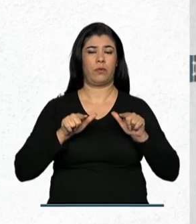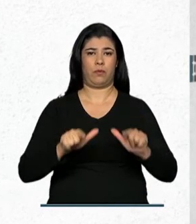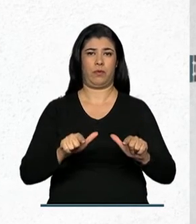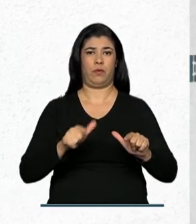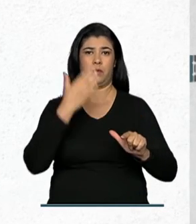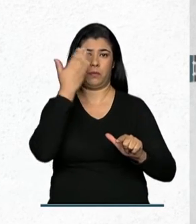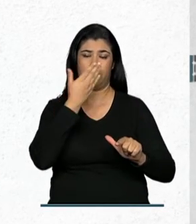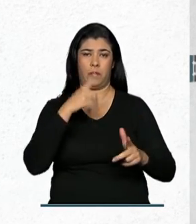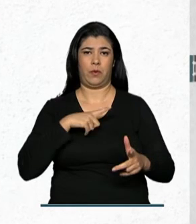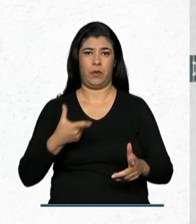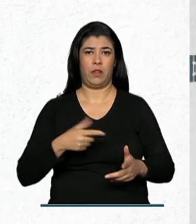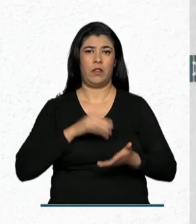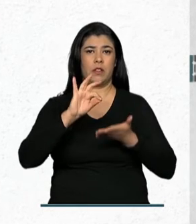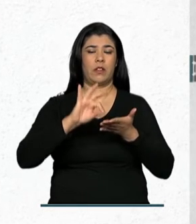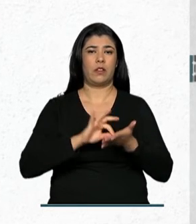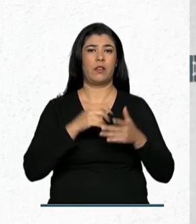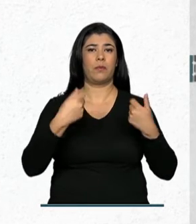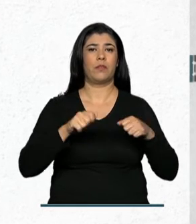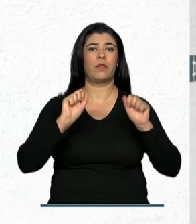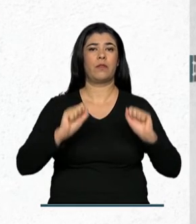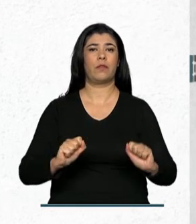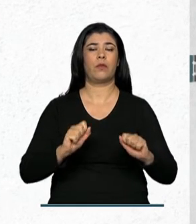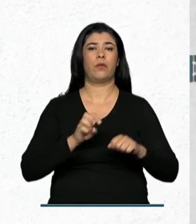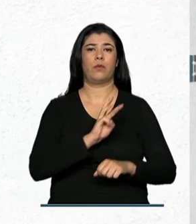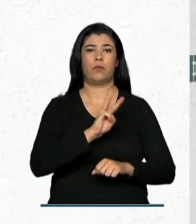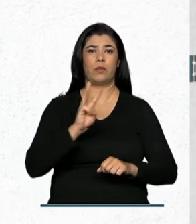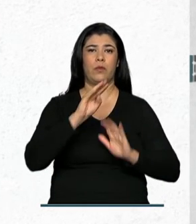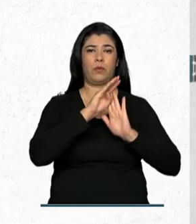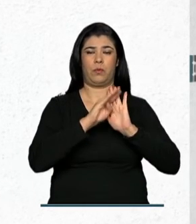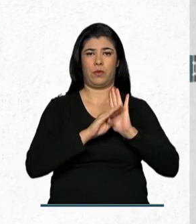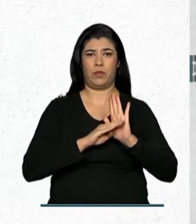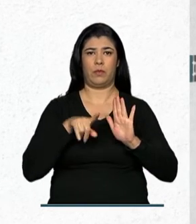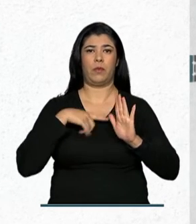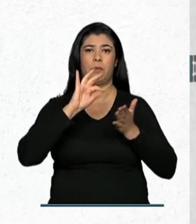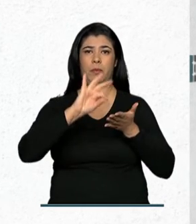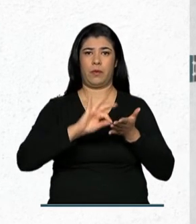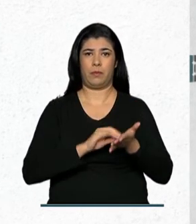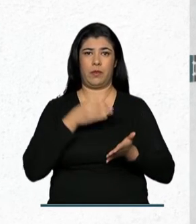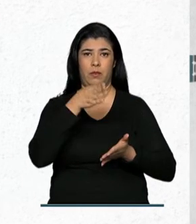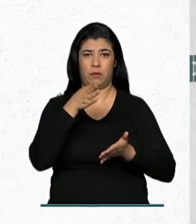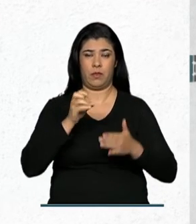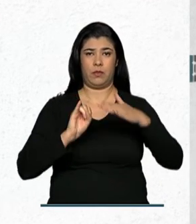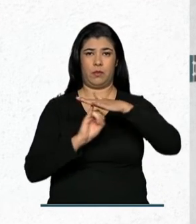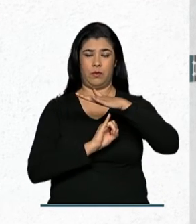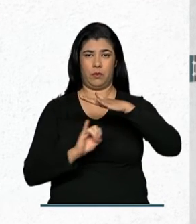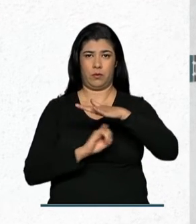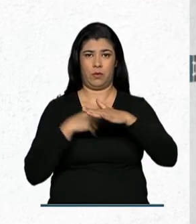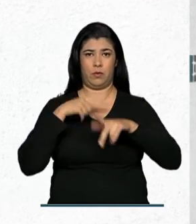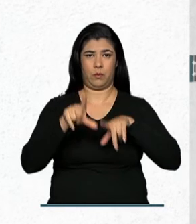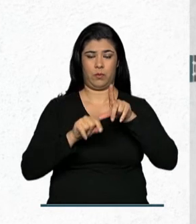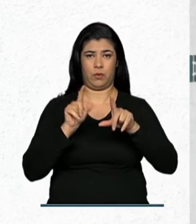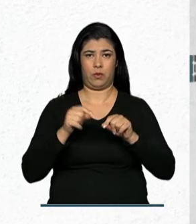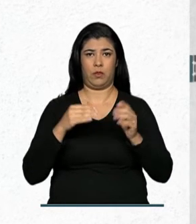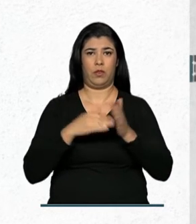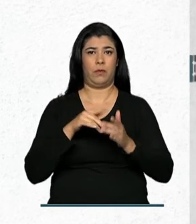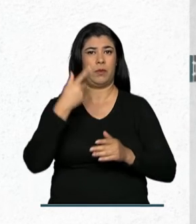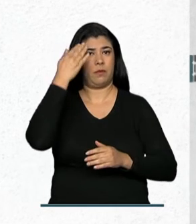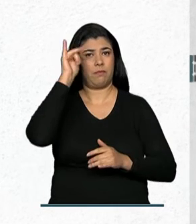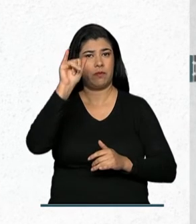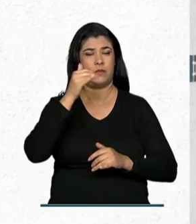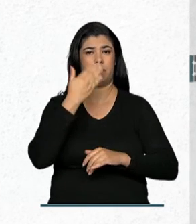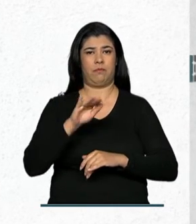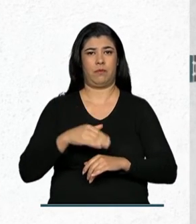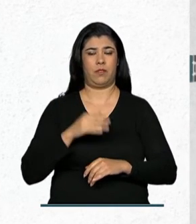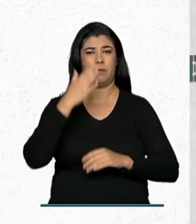certificado. A inscrição deve ser feita no site do programa e a matrícula confirmada na instituição escolhida para não ser